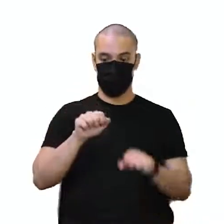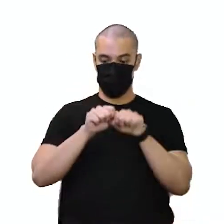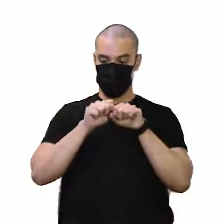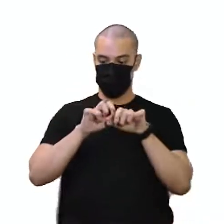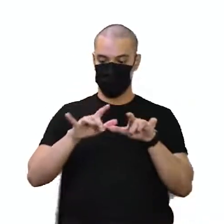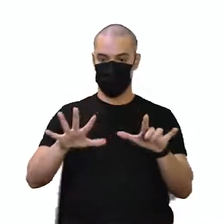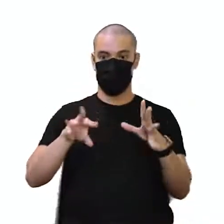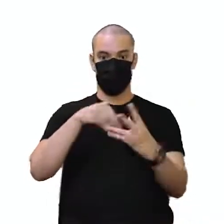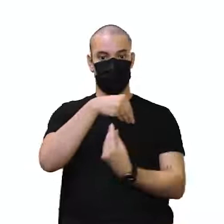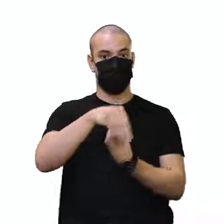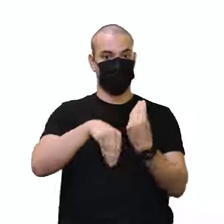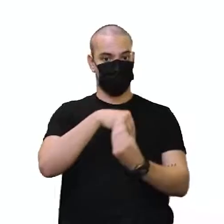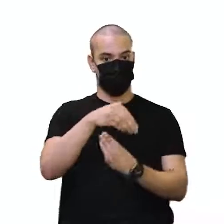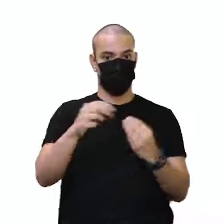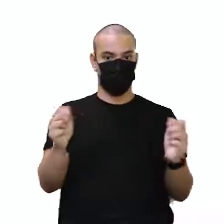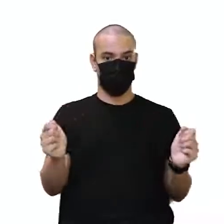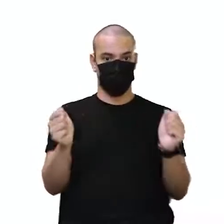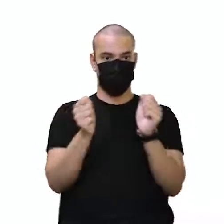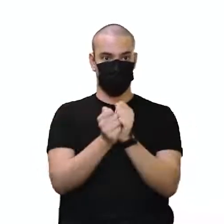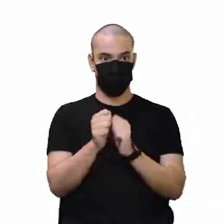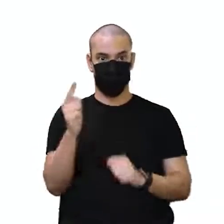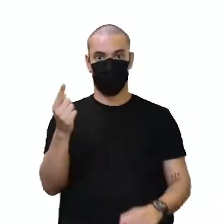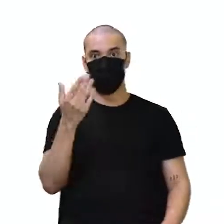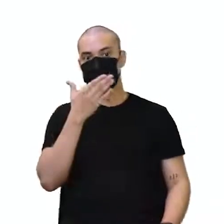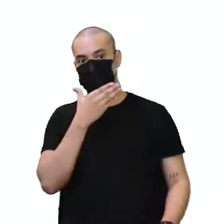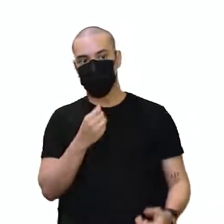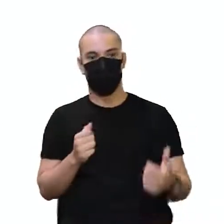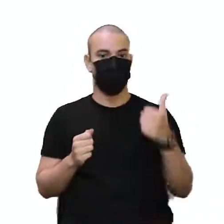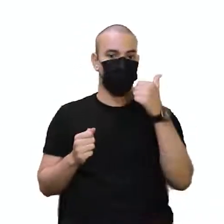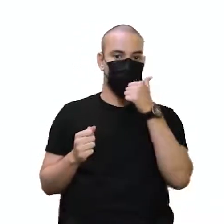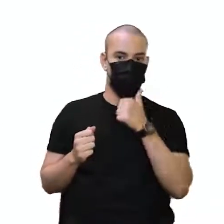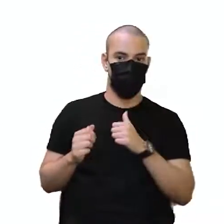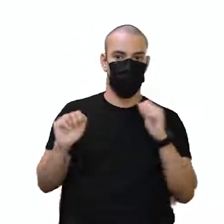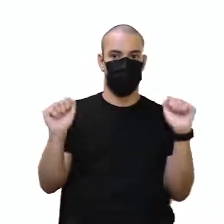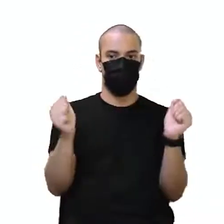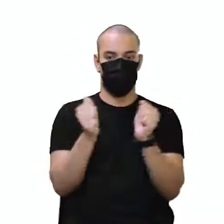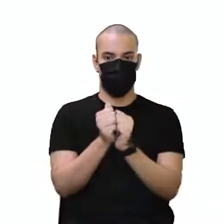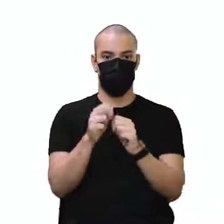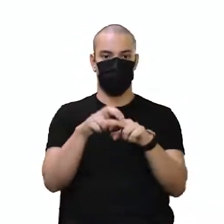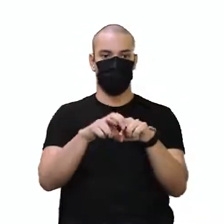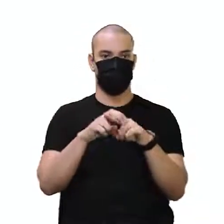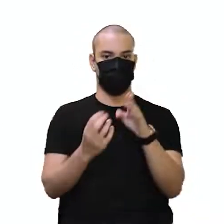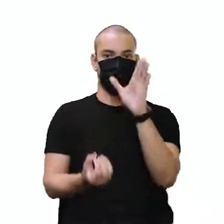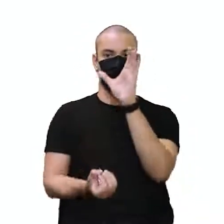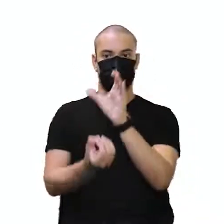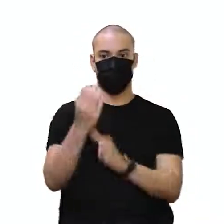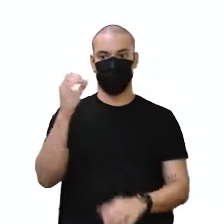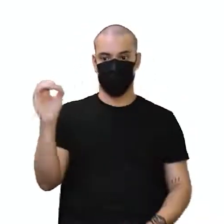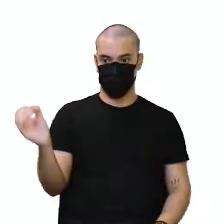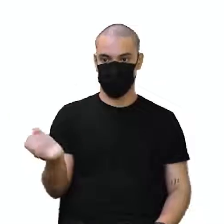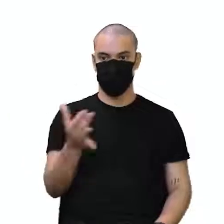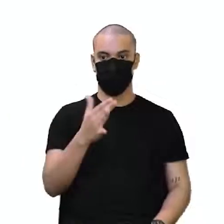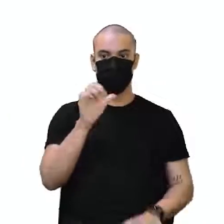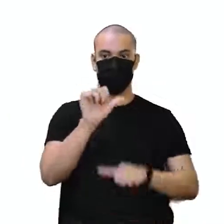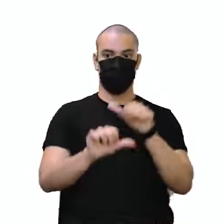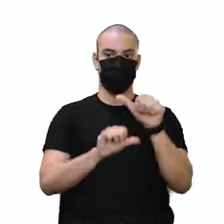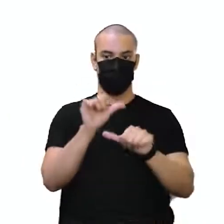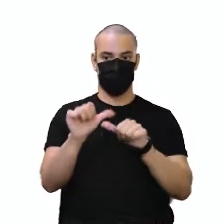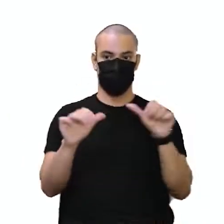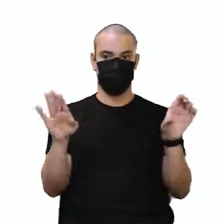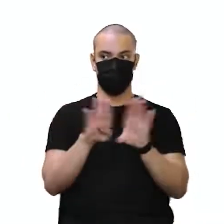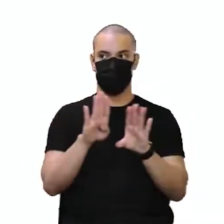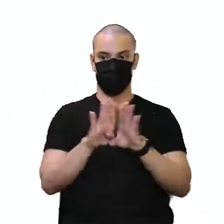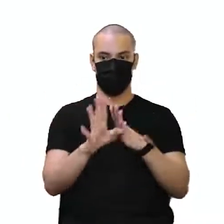misturavam as gêmulas do indivíduo masculino, do indivíduo feminino, gerando um novo ser com essas características